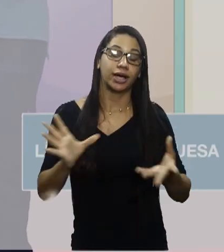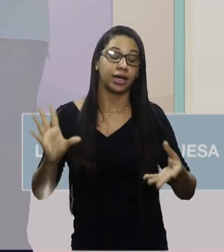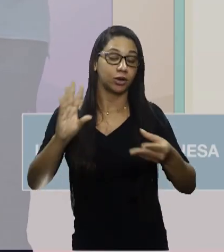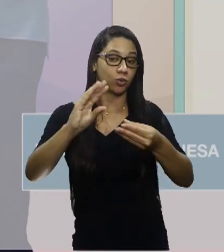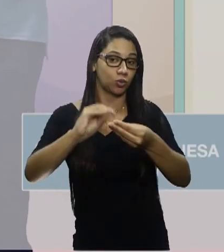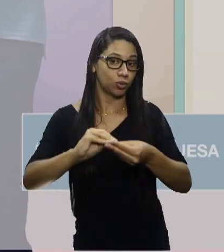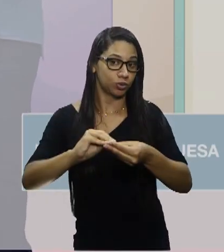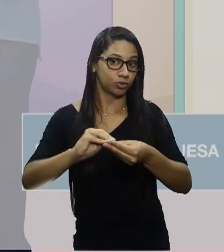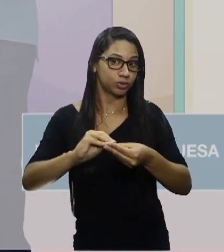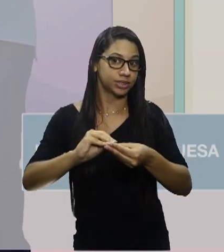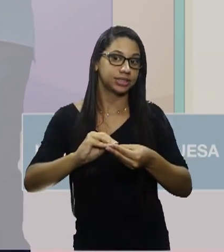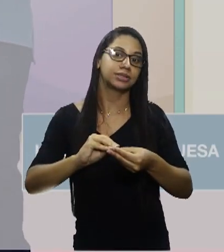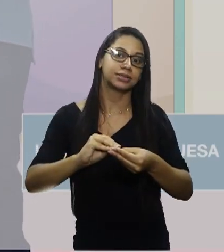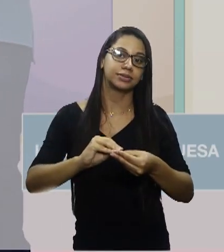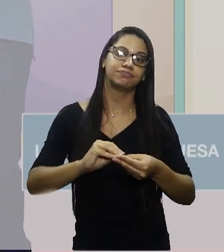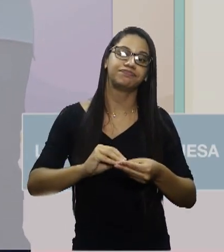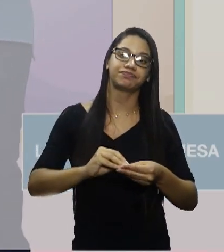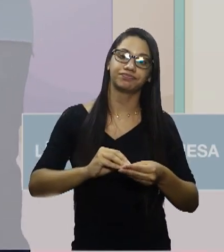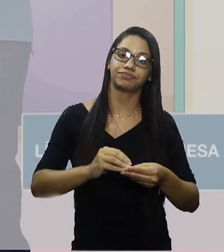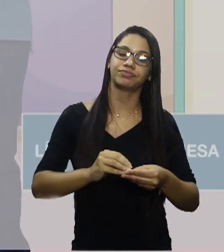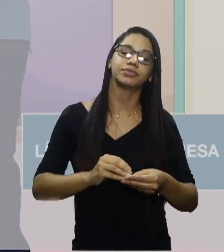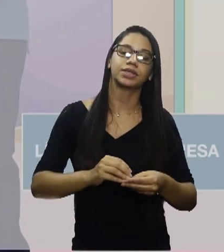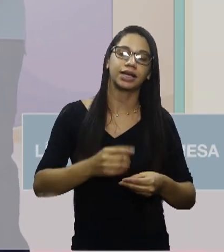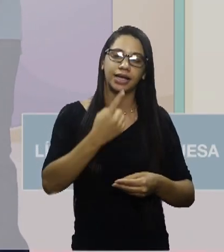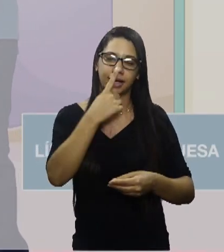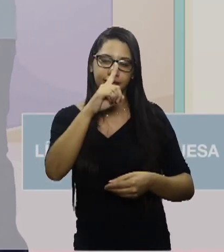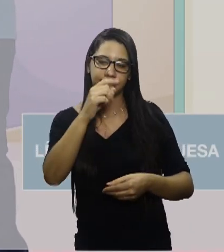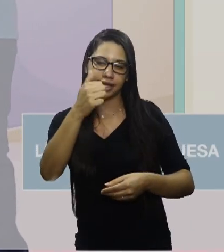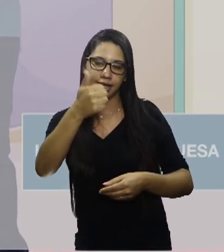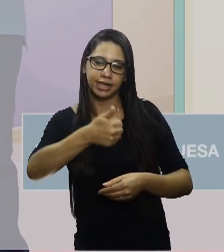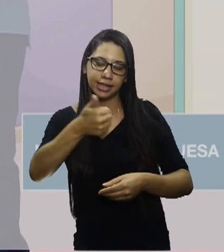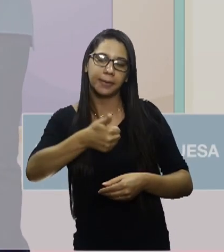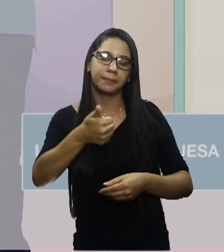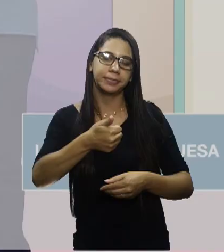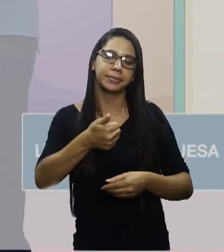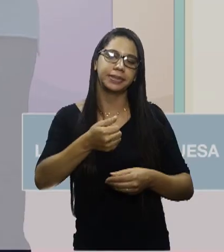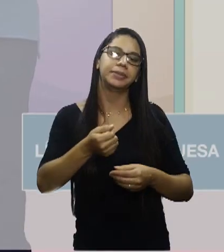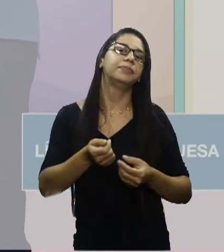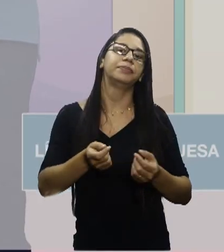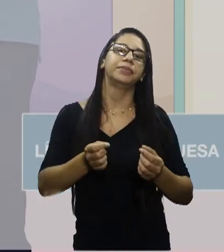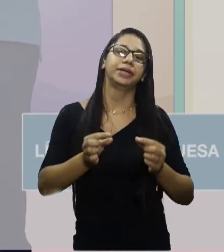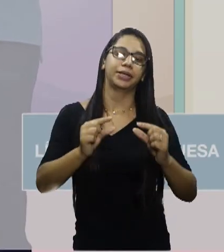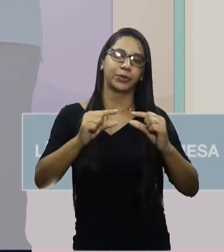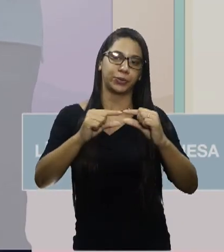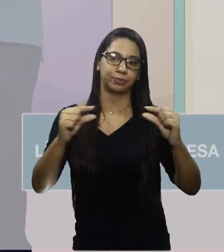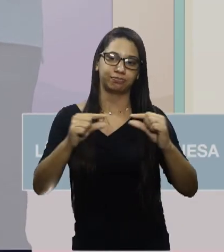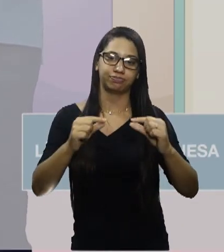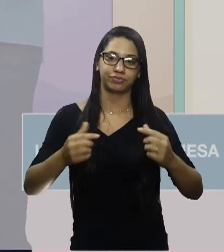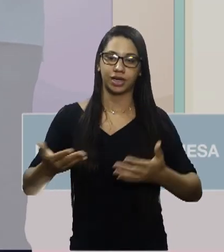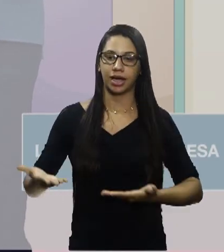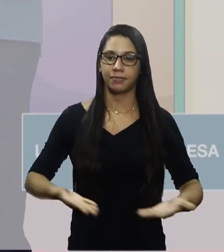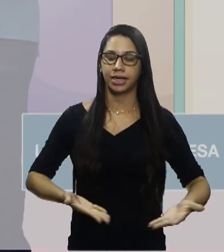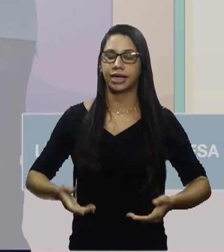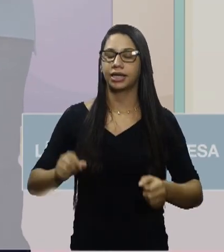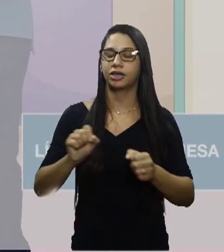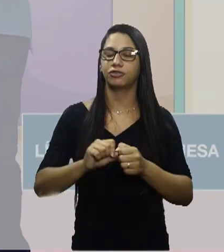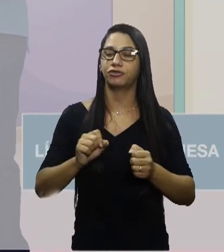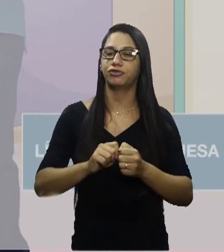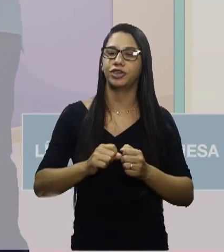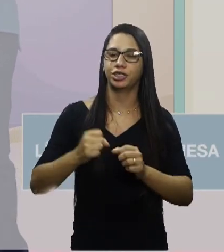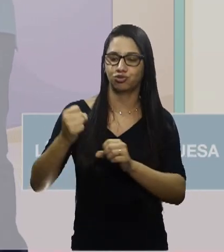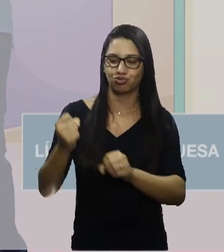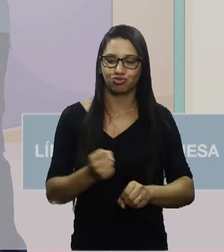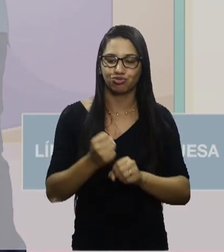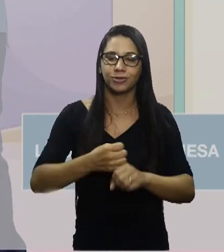da premissa expressa pela primeira oração. A empregada fez uma boa faxina, portanto,